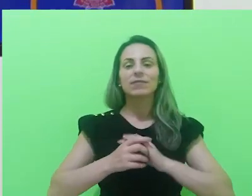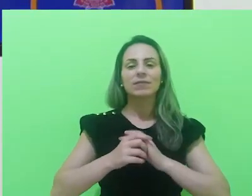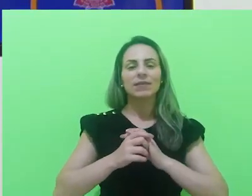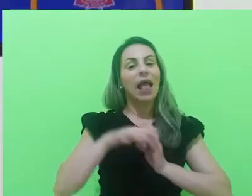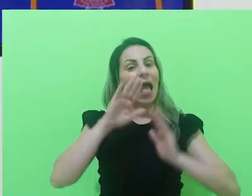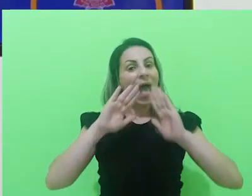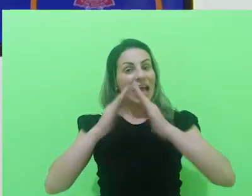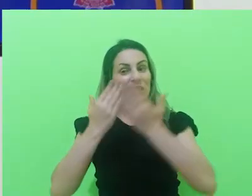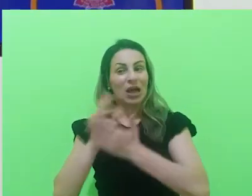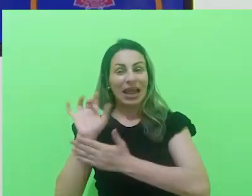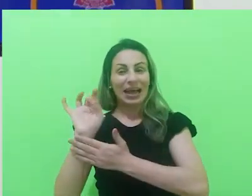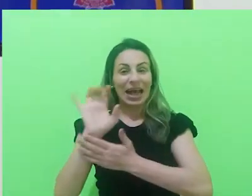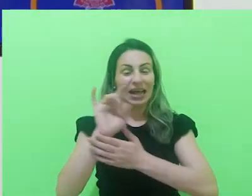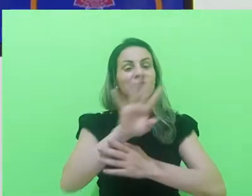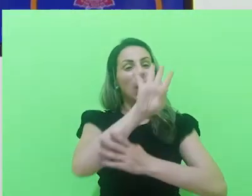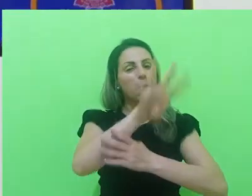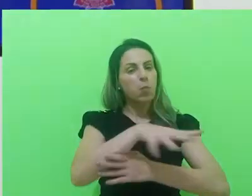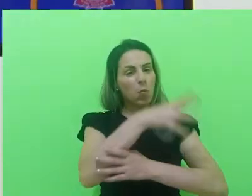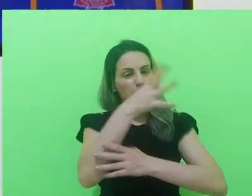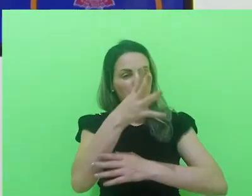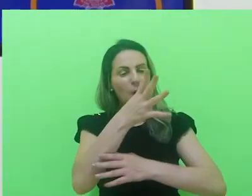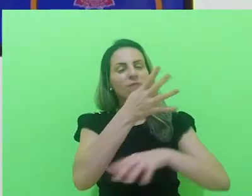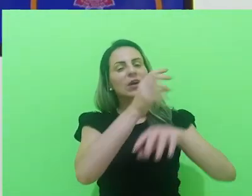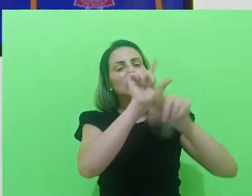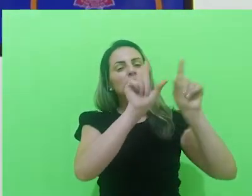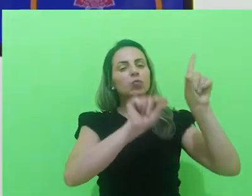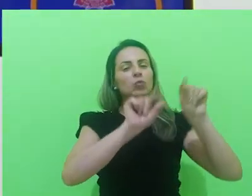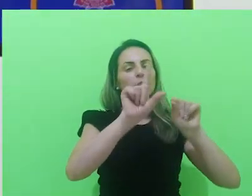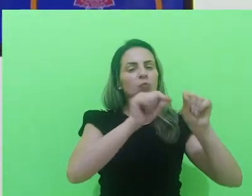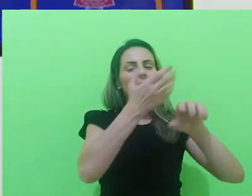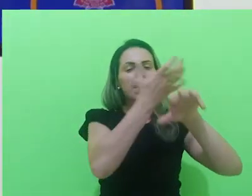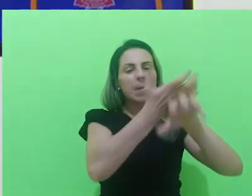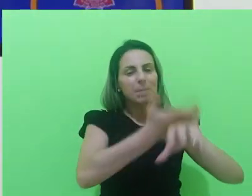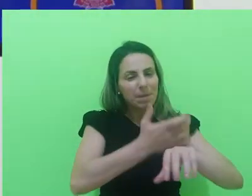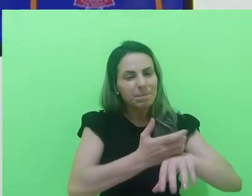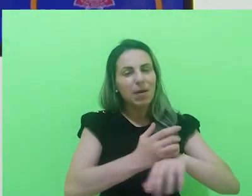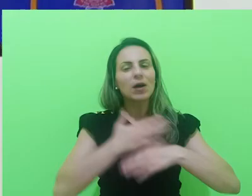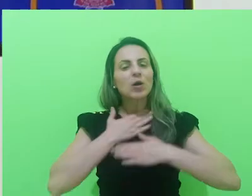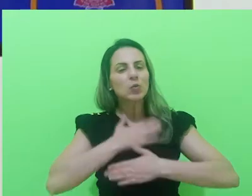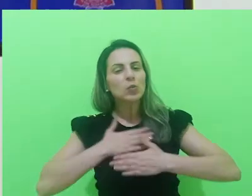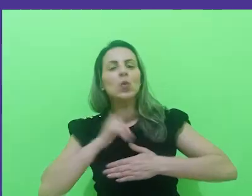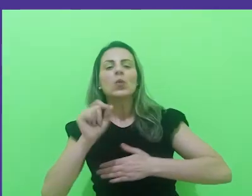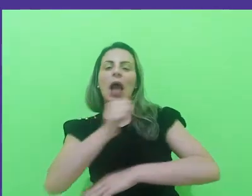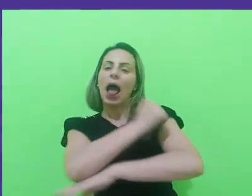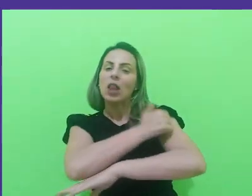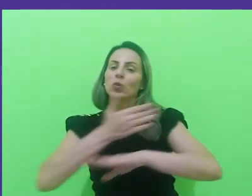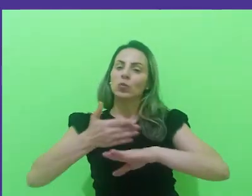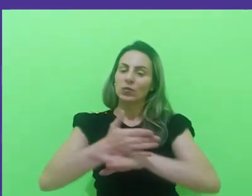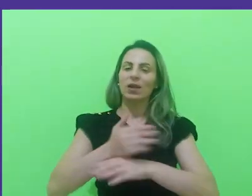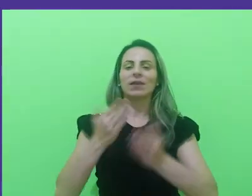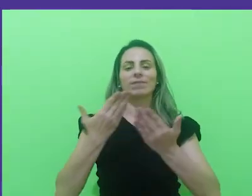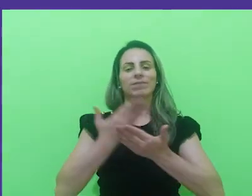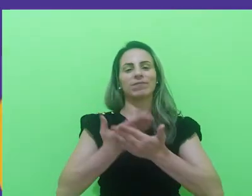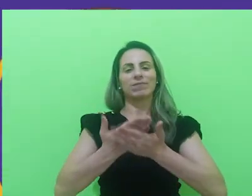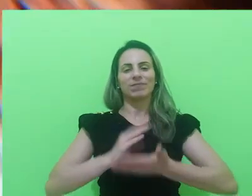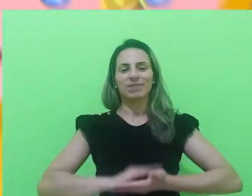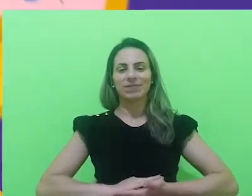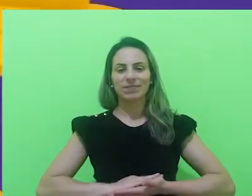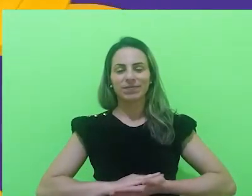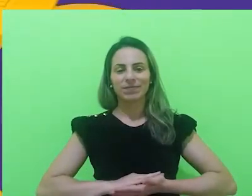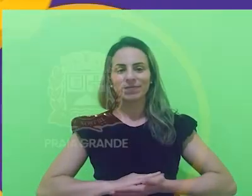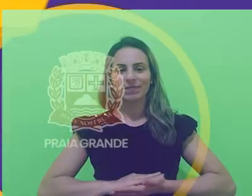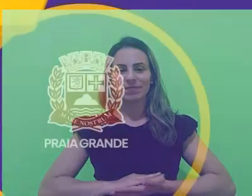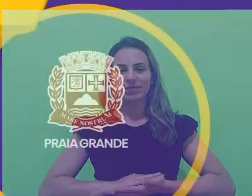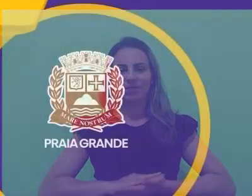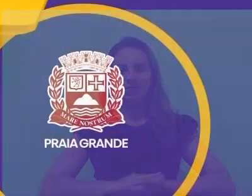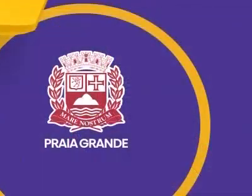a grade dos itinerários da melhor forma possível, tentando agradar a maioria dos alunos que estão estudando a instituição. Transcrição